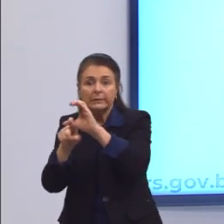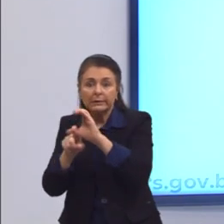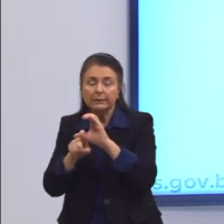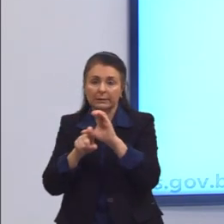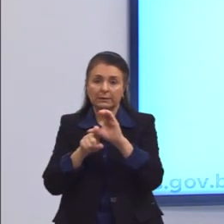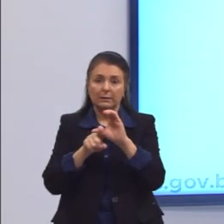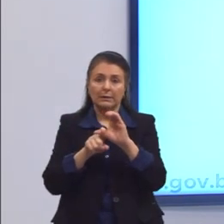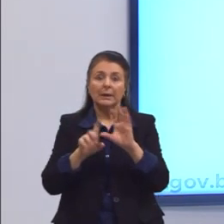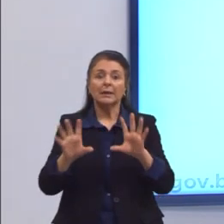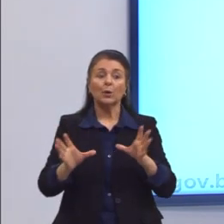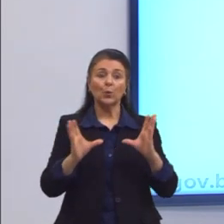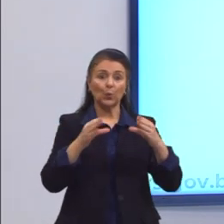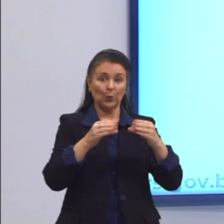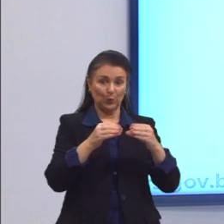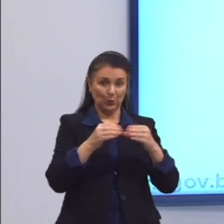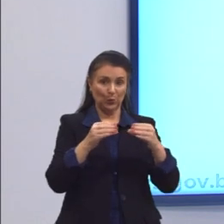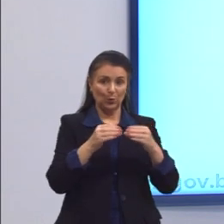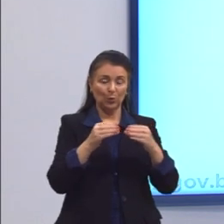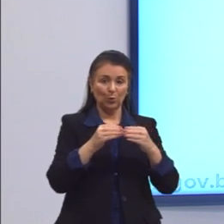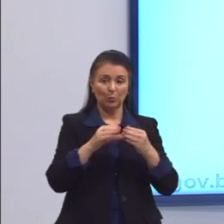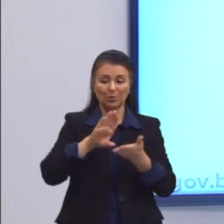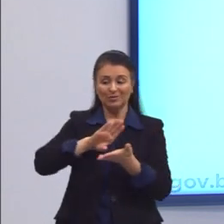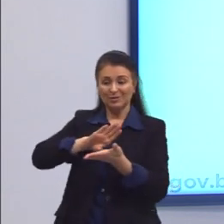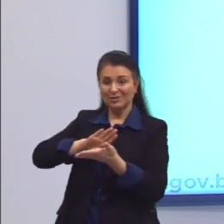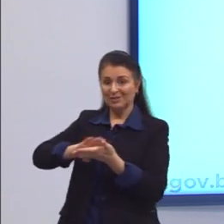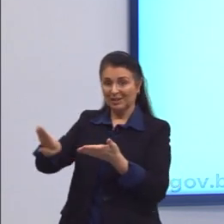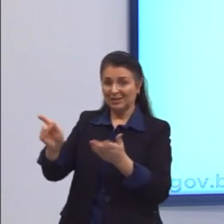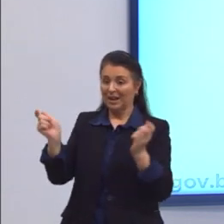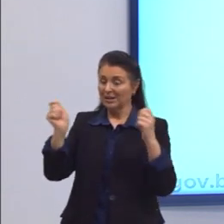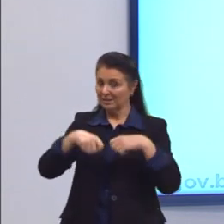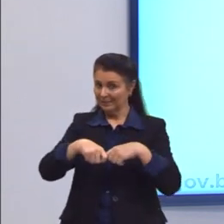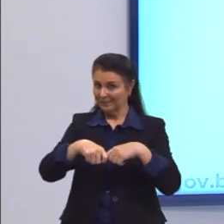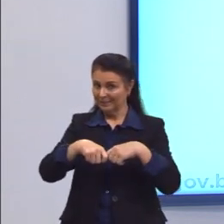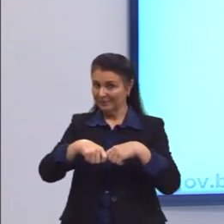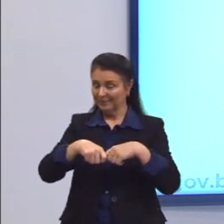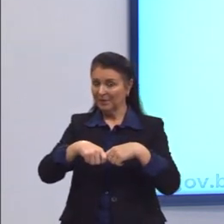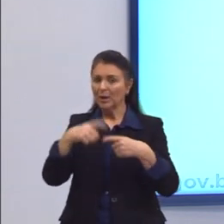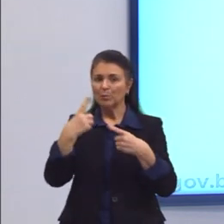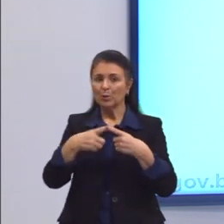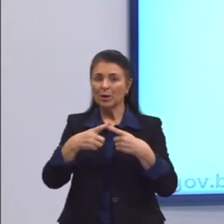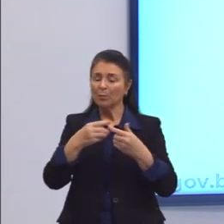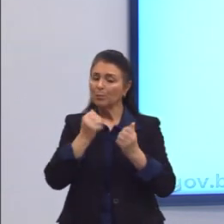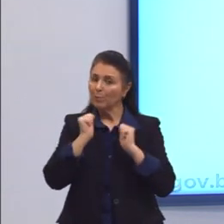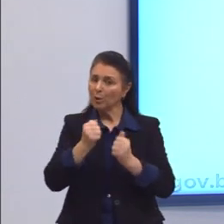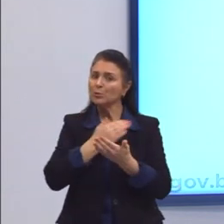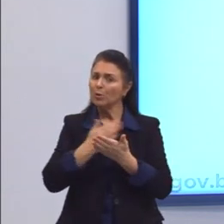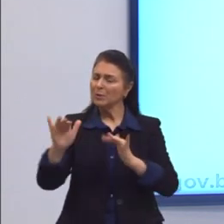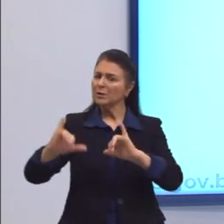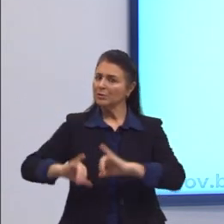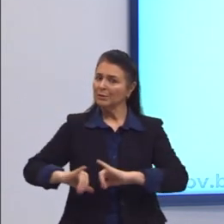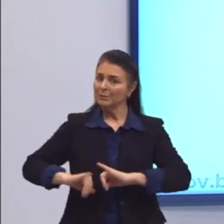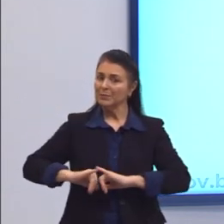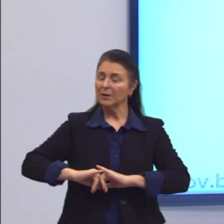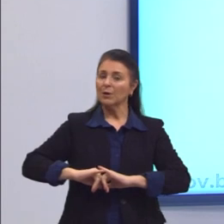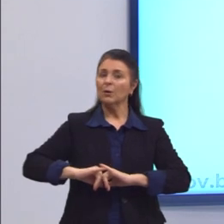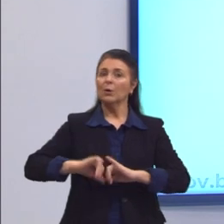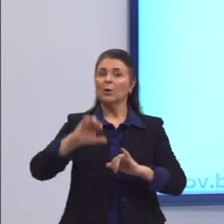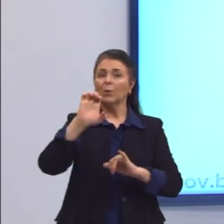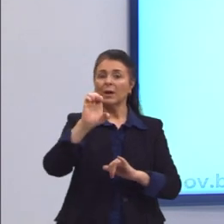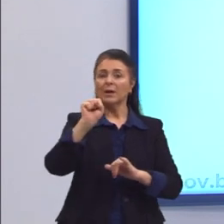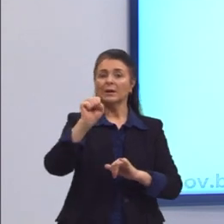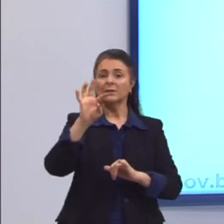descartar essa possibilidade. Isso causa sofrimento. O estoicismo também, a arte de viver, é